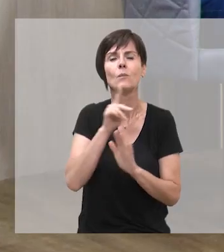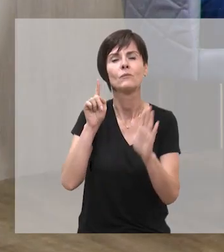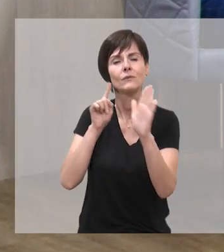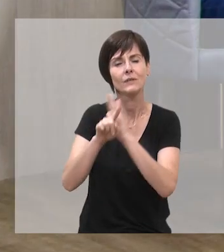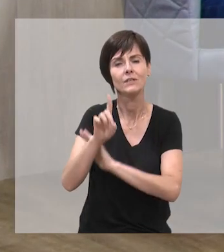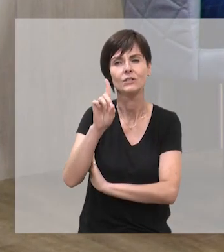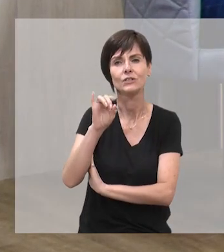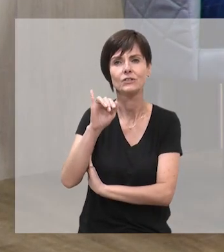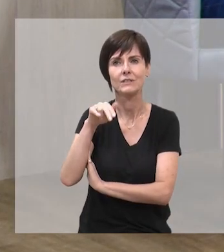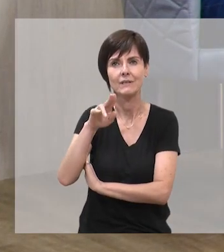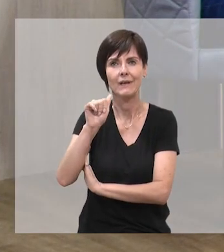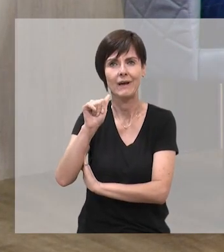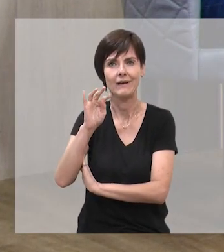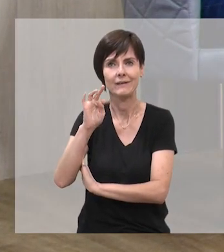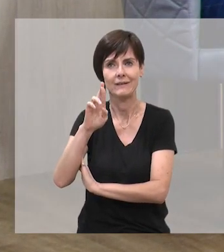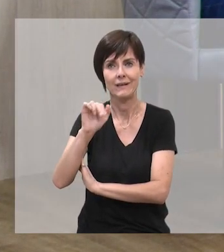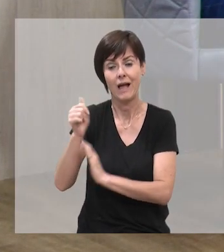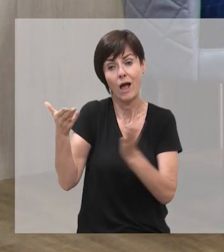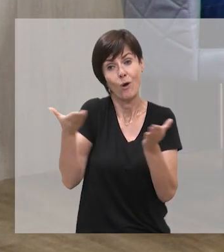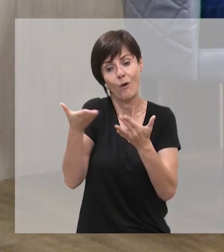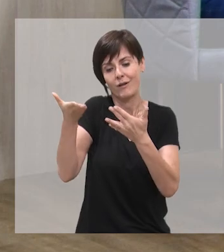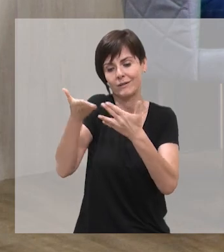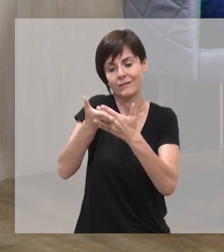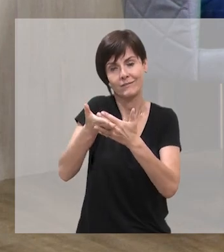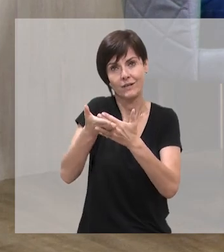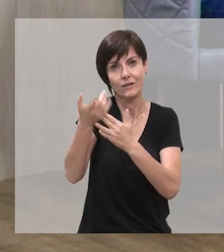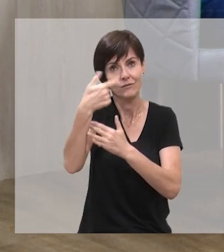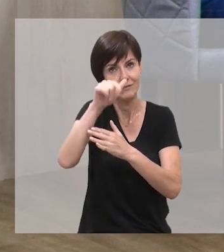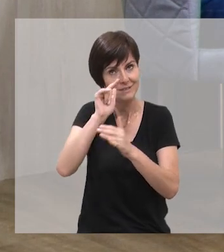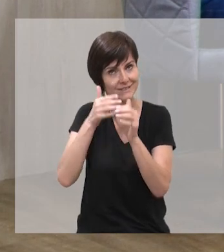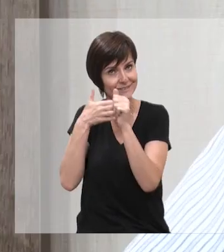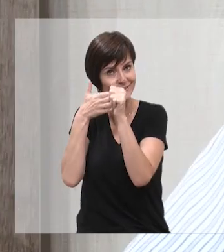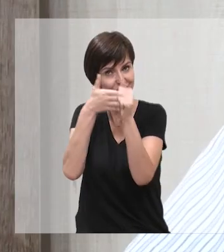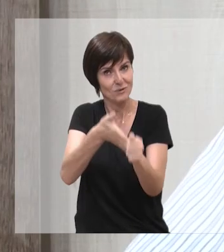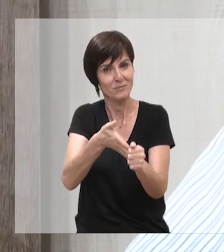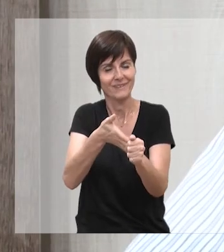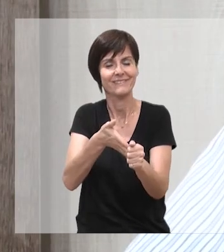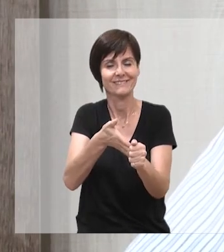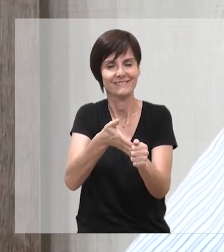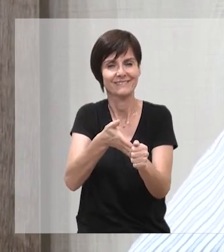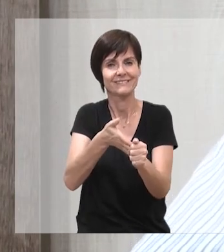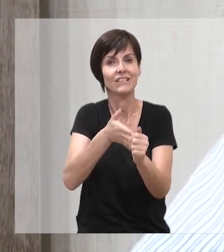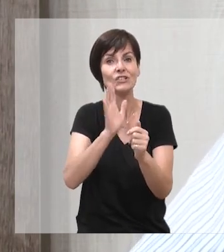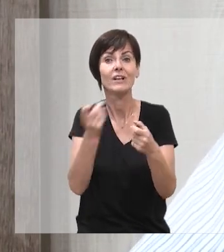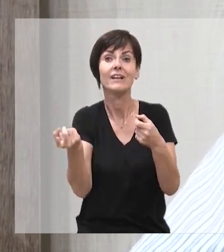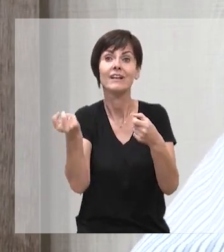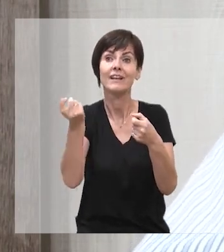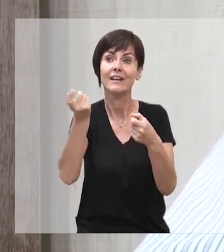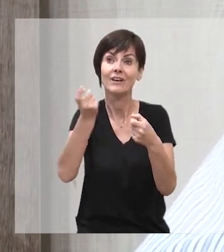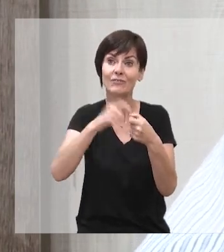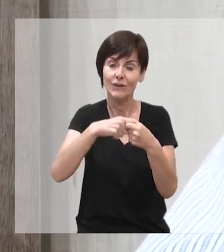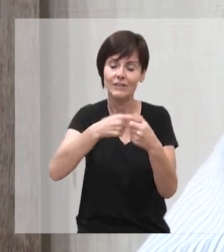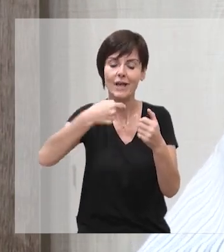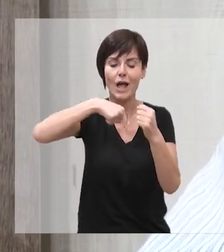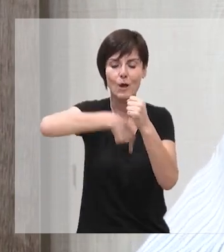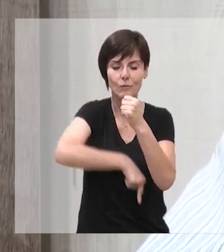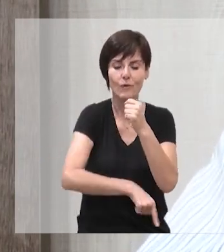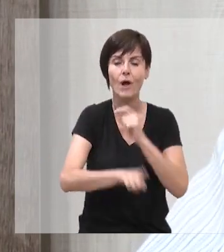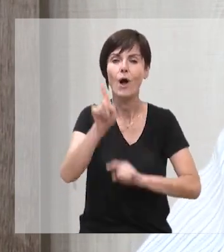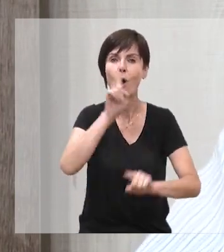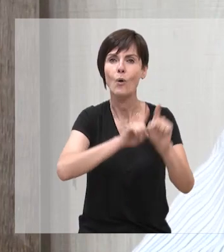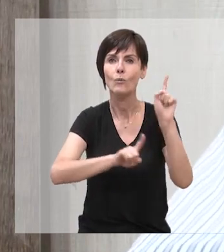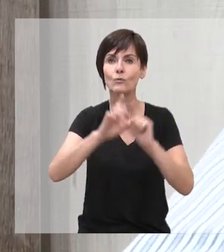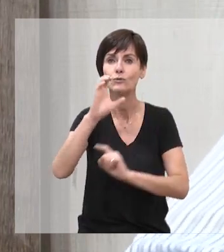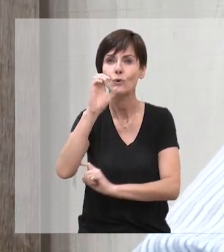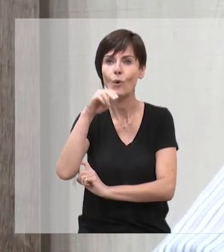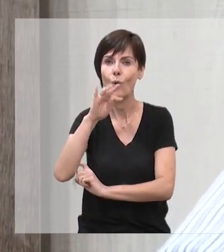Professor, professor Ginárcio, nós vamos fazer um breve intervalo e para quem está nos acompanhando, já no retorno nós